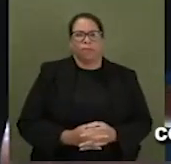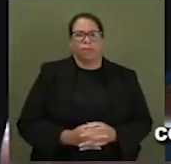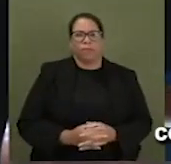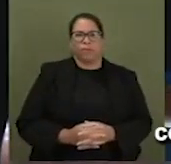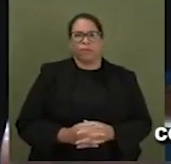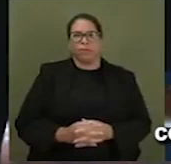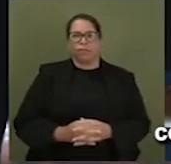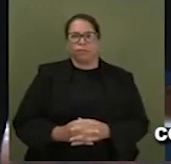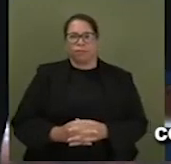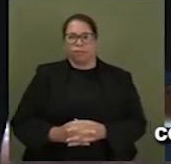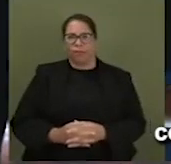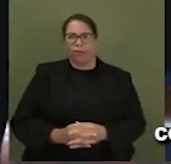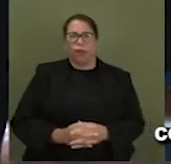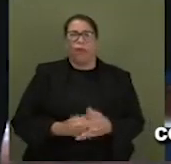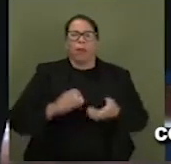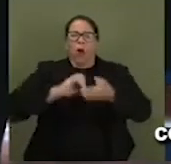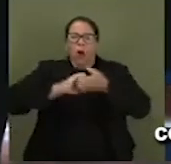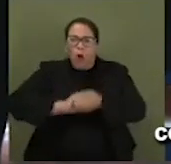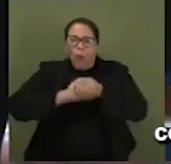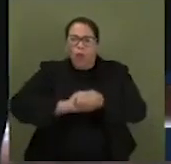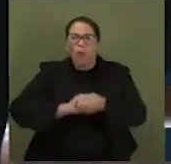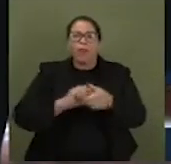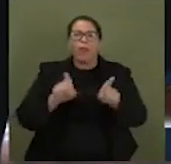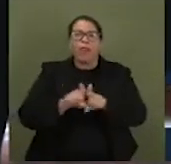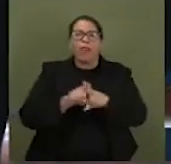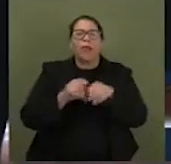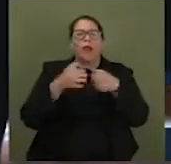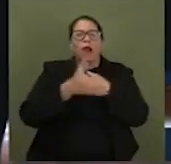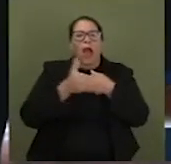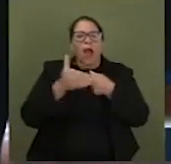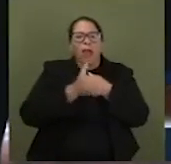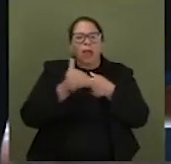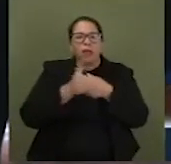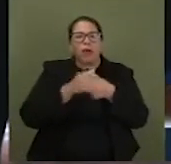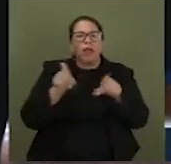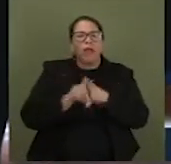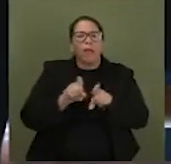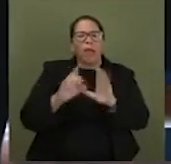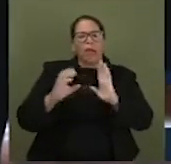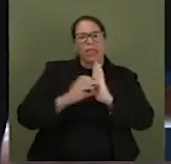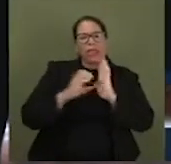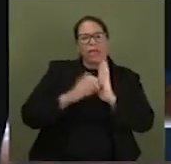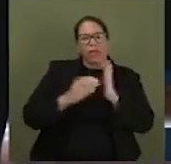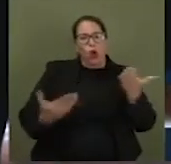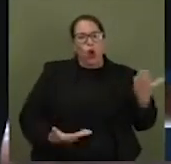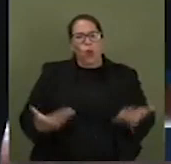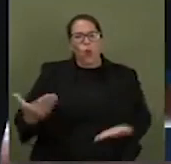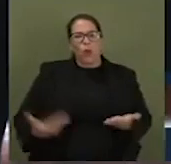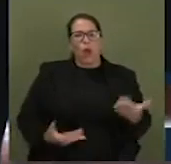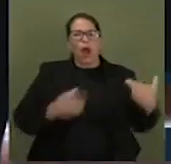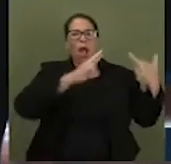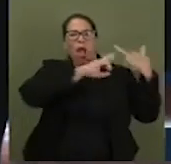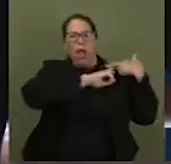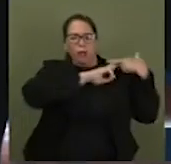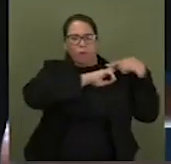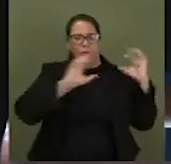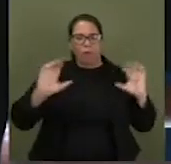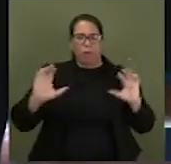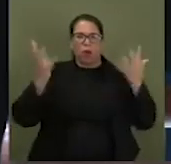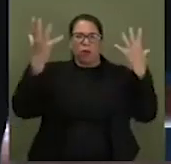Convidamos, cumprimentamos com muito carinho também a todos os servidores responsáveis pelos eventos